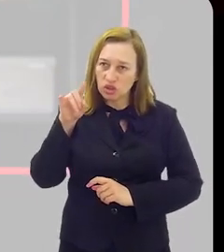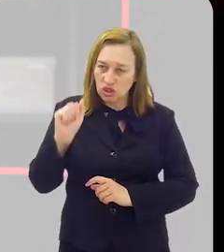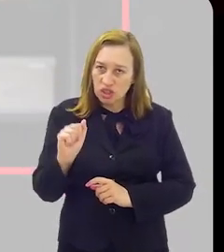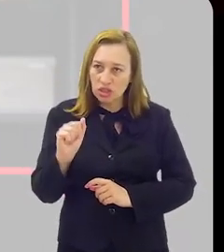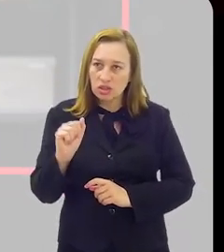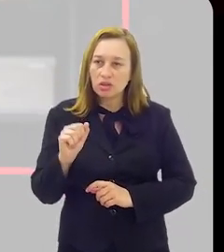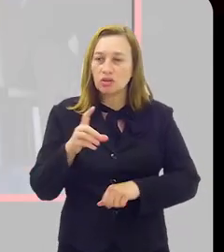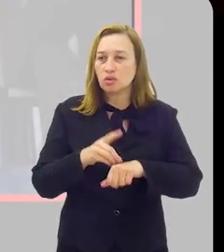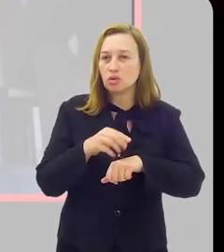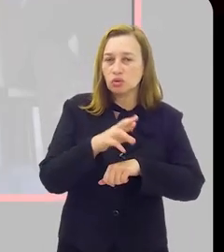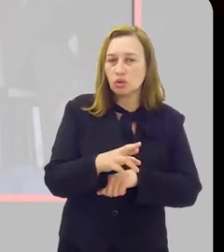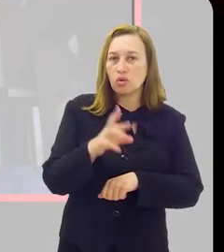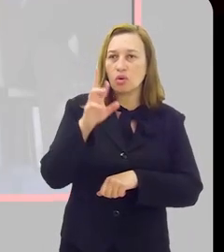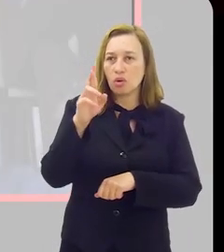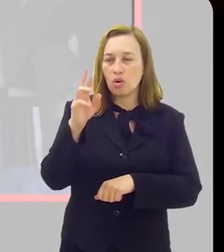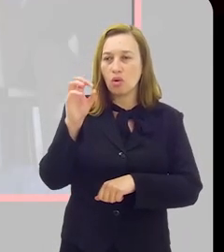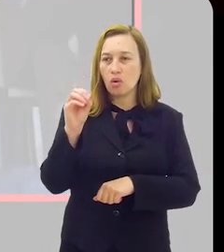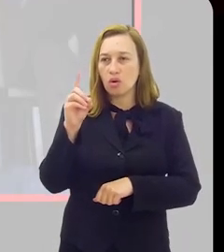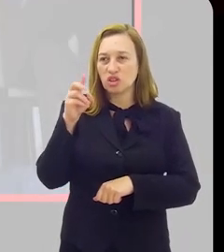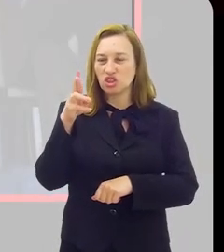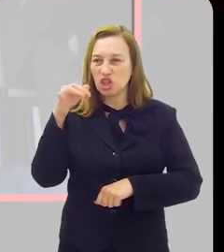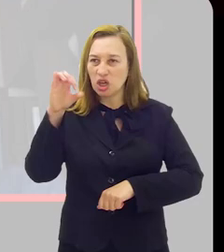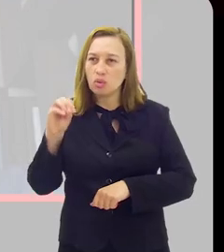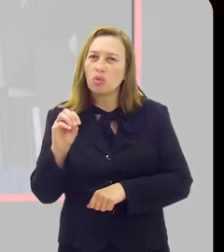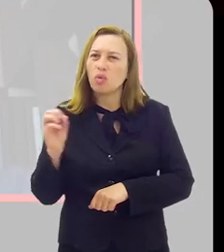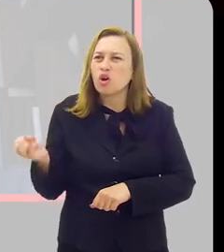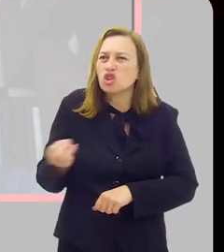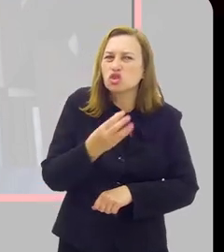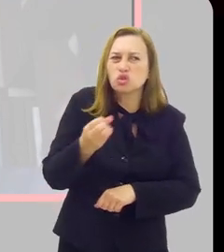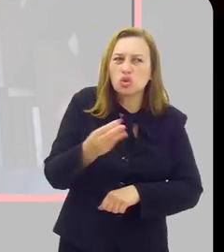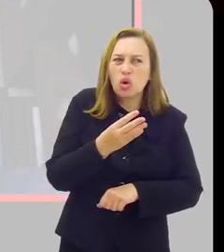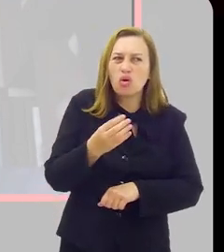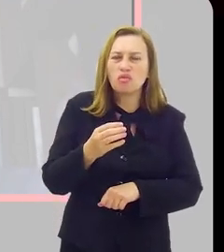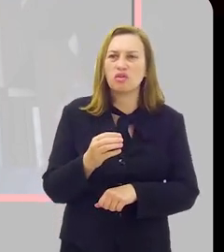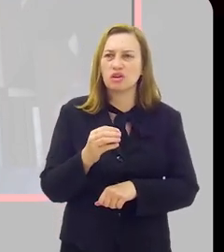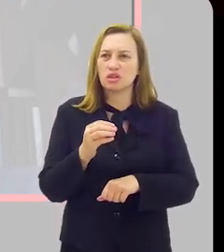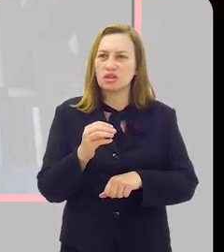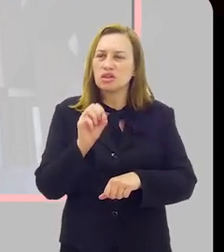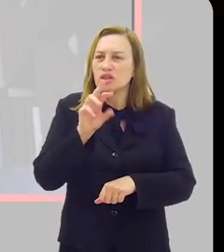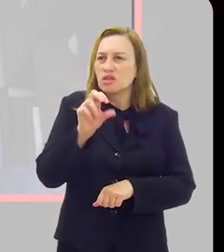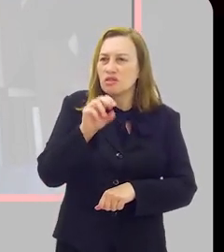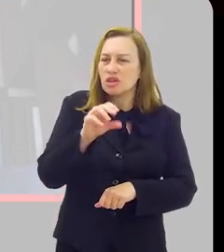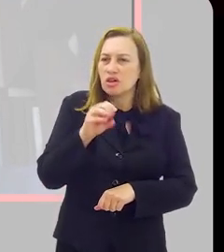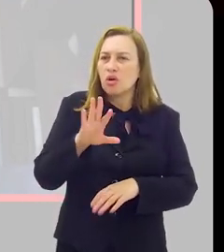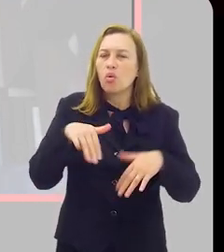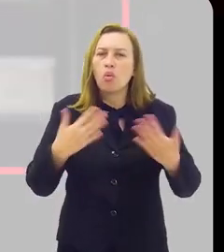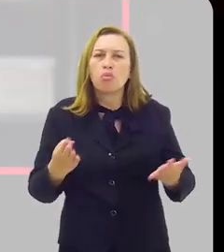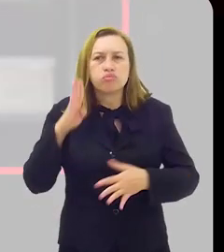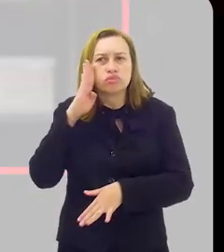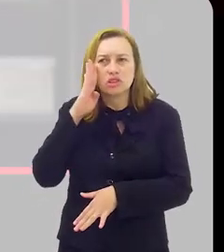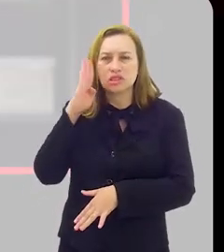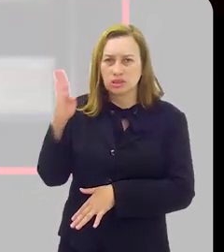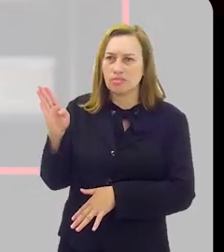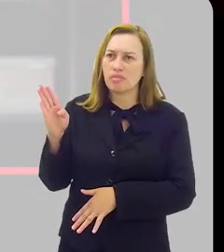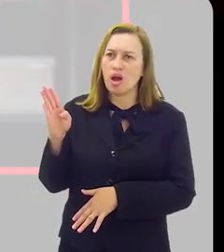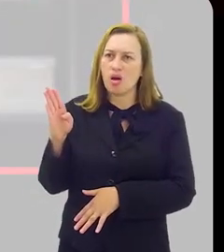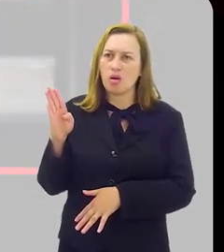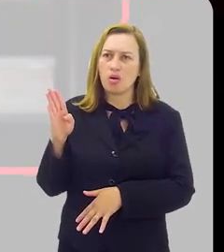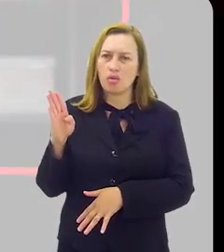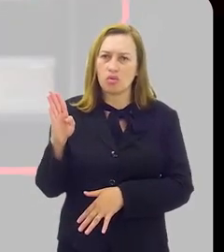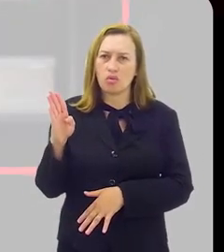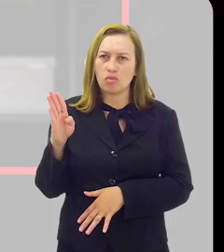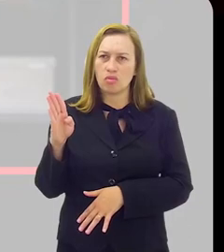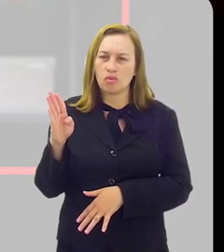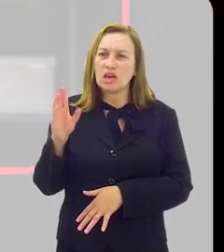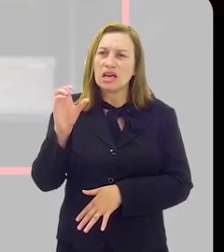Doutor Rodrigo, com as novas variantes do vírus ômico mudaram os sintomas da Covid-19? Quais são os principais indícios de que a